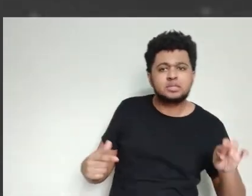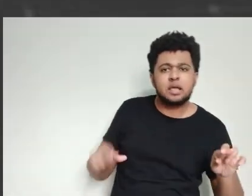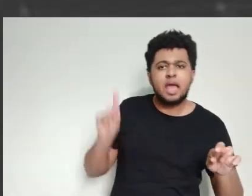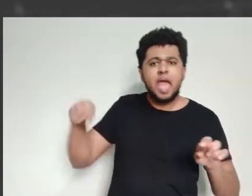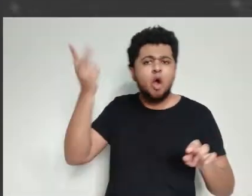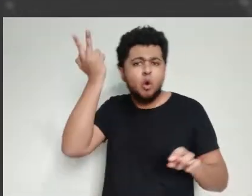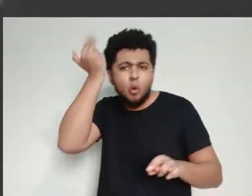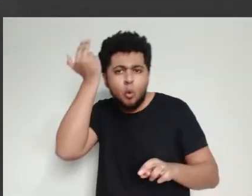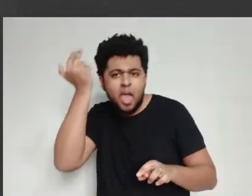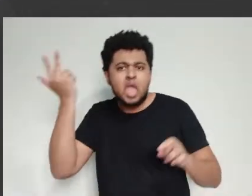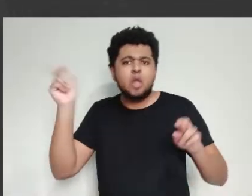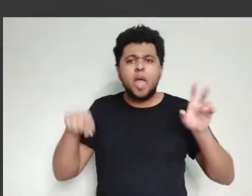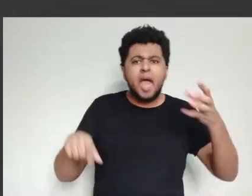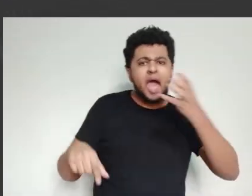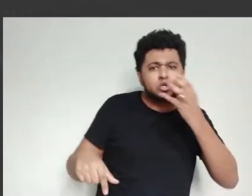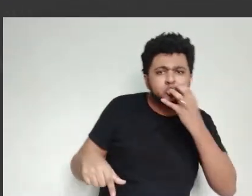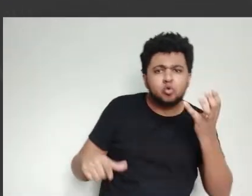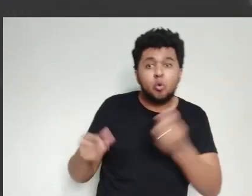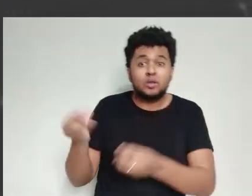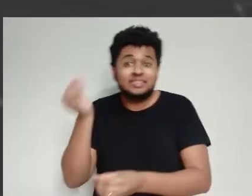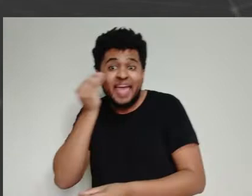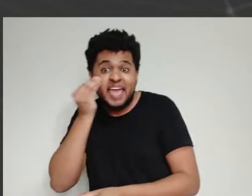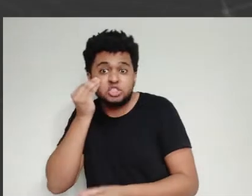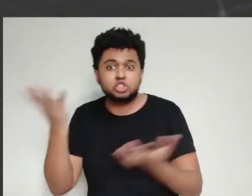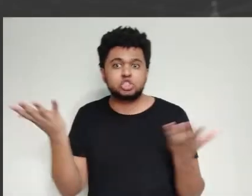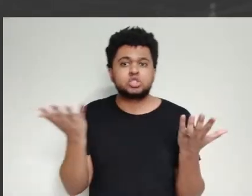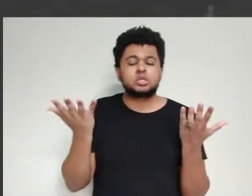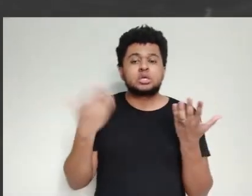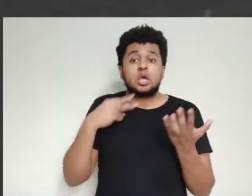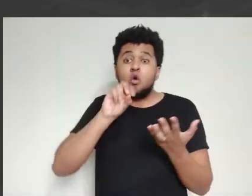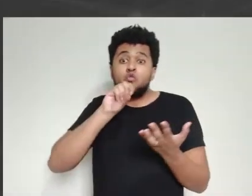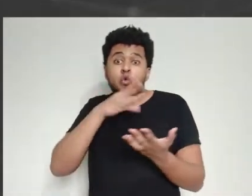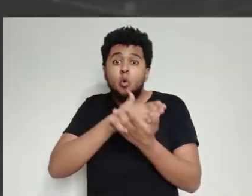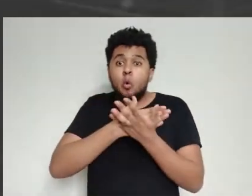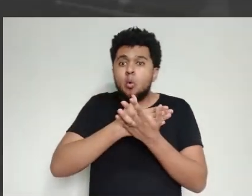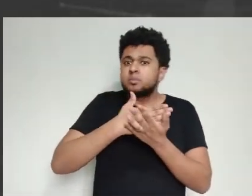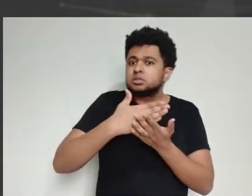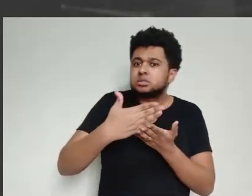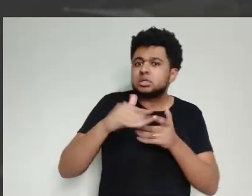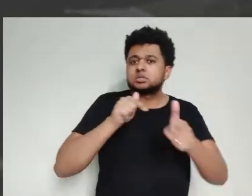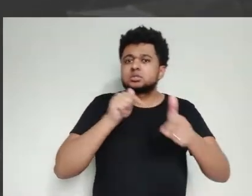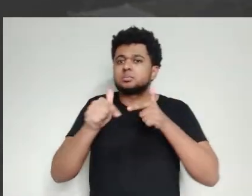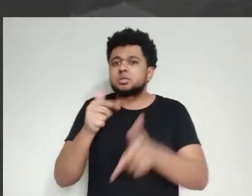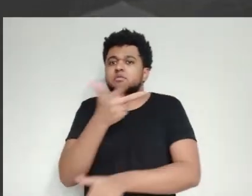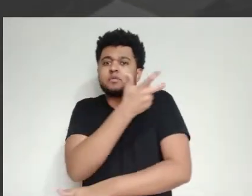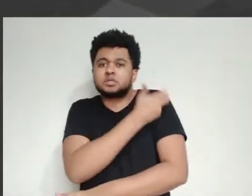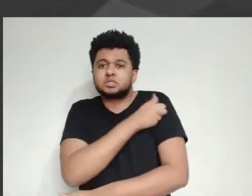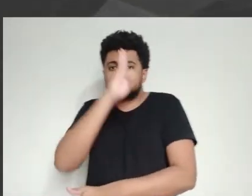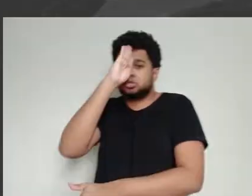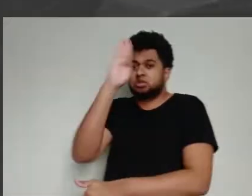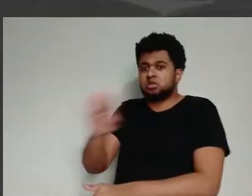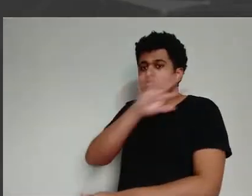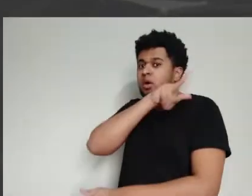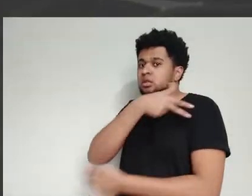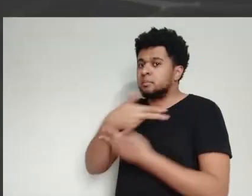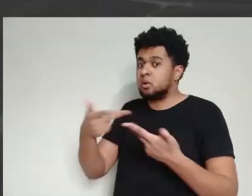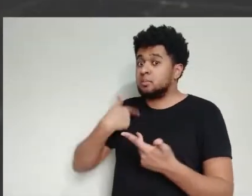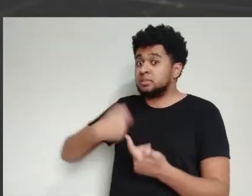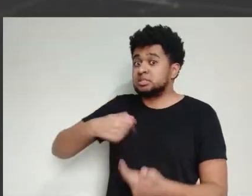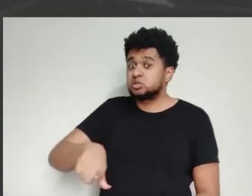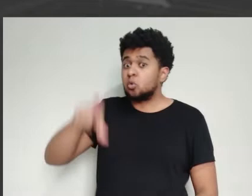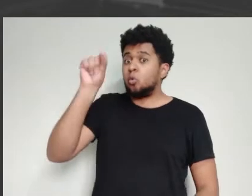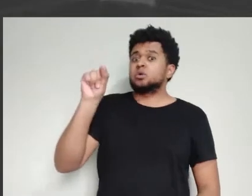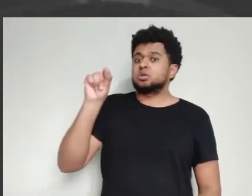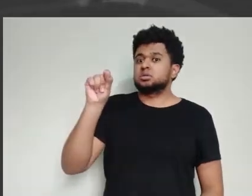Eu tenho que saber se o modelo experimental que eu vou usar para vacinar, ele é adequado para aquele tipo de doença. Porque